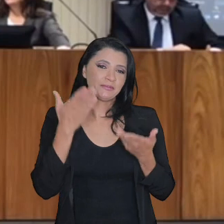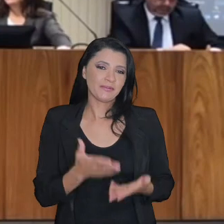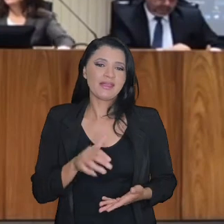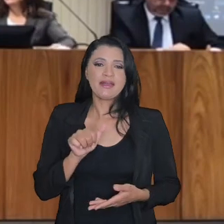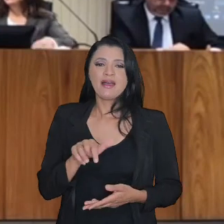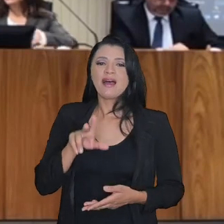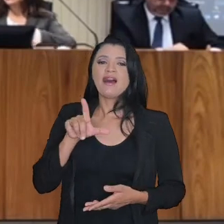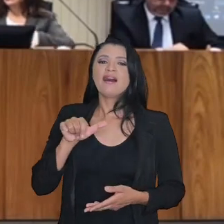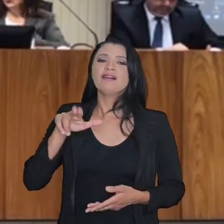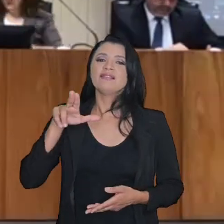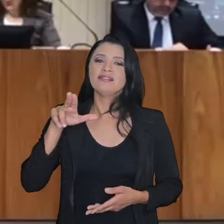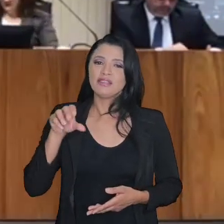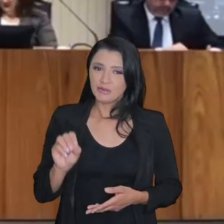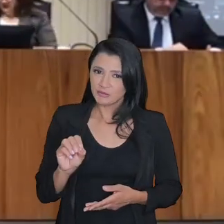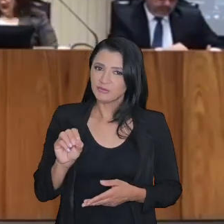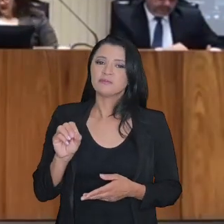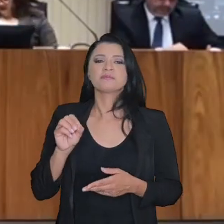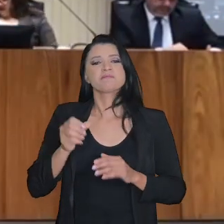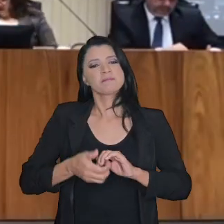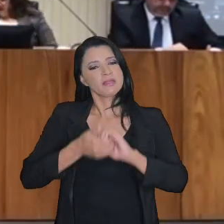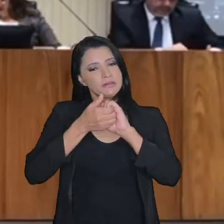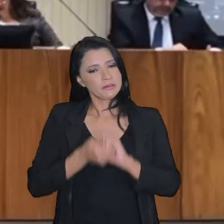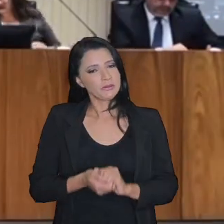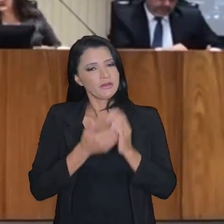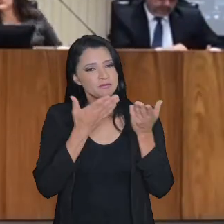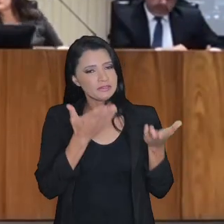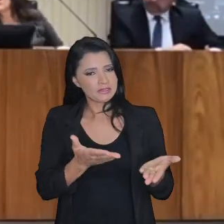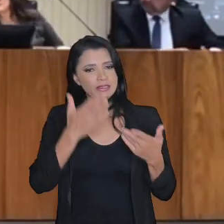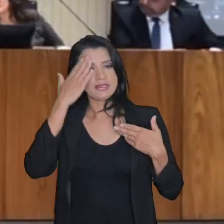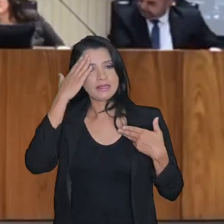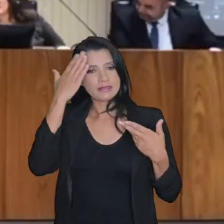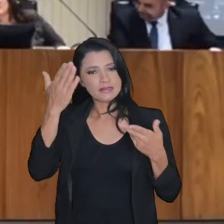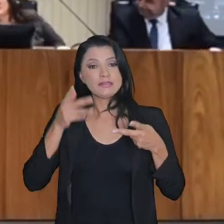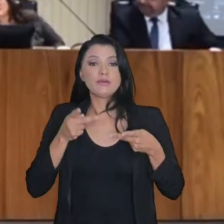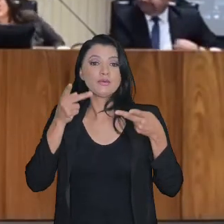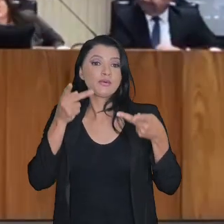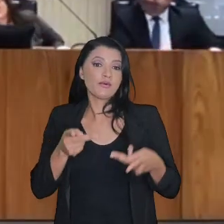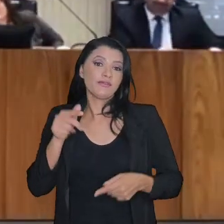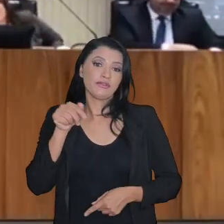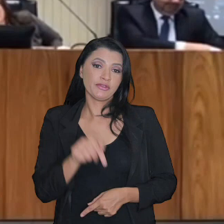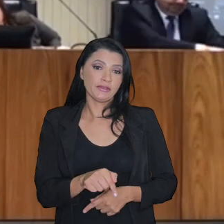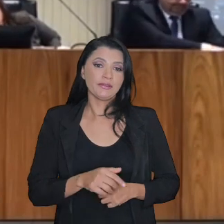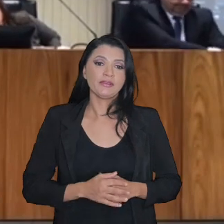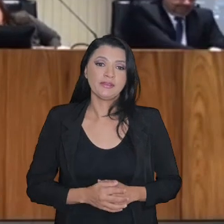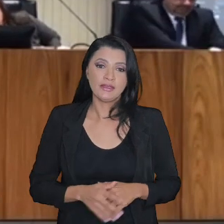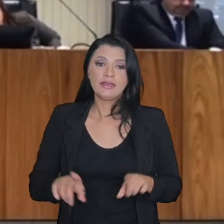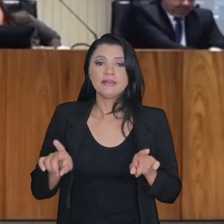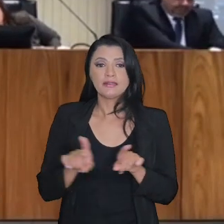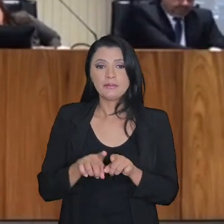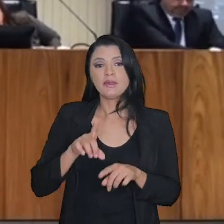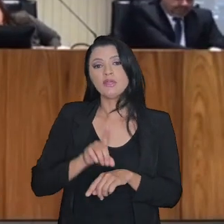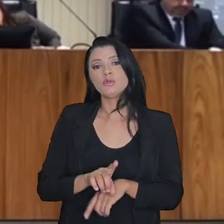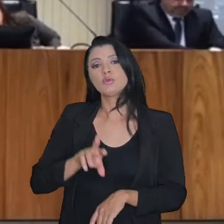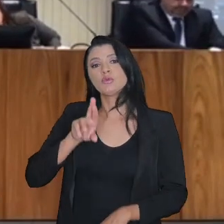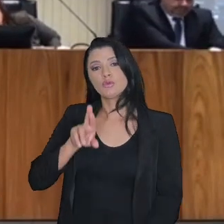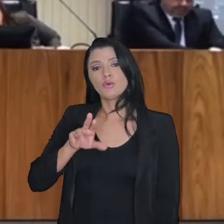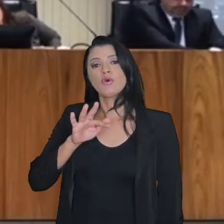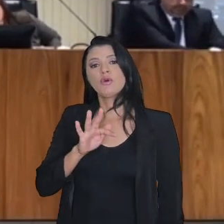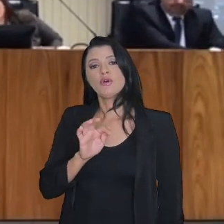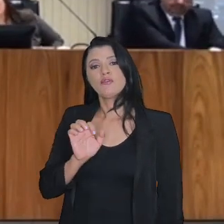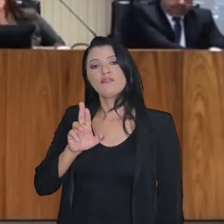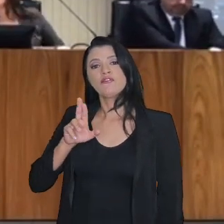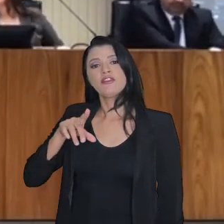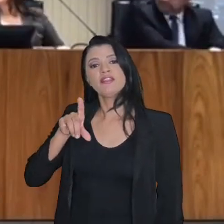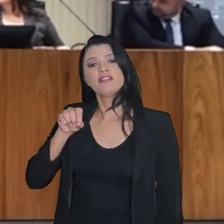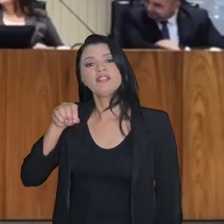senhor, agradecer o seu convite. Convite do doutor Fernando também. Eu fiquei muito feliz com o convite, inclusive, de um